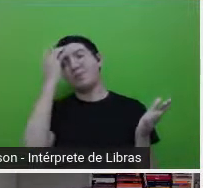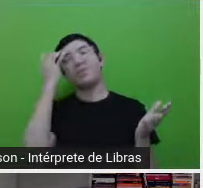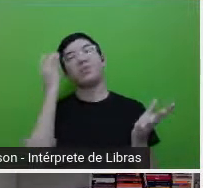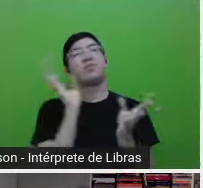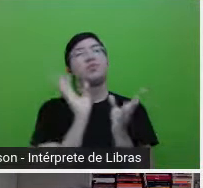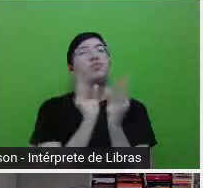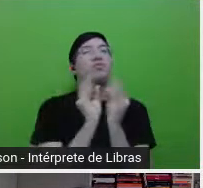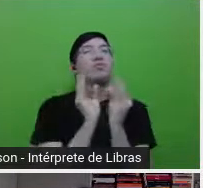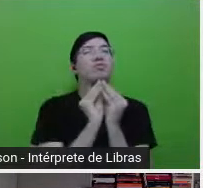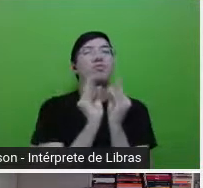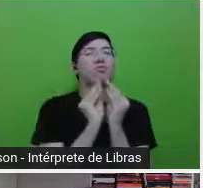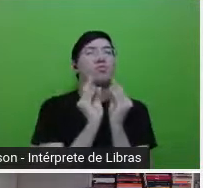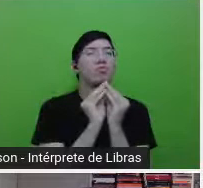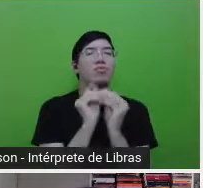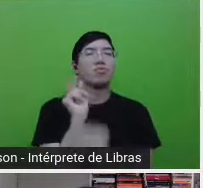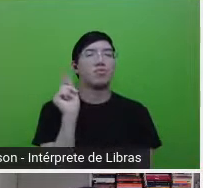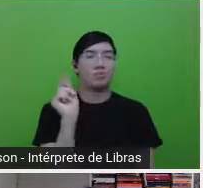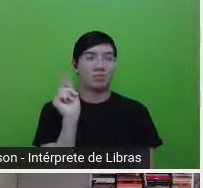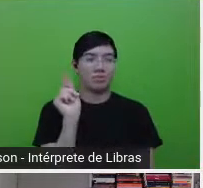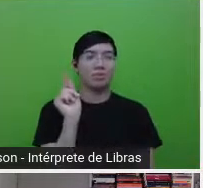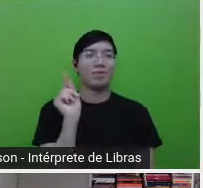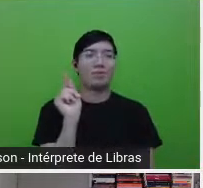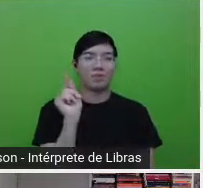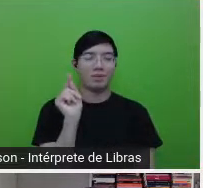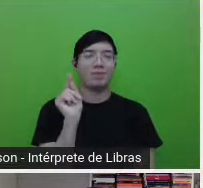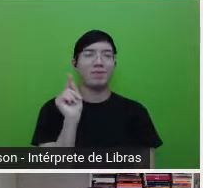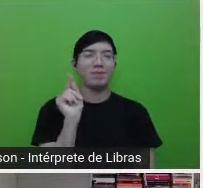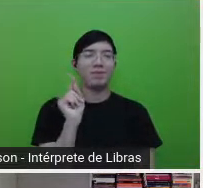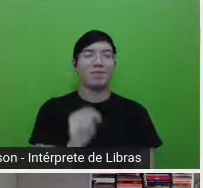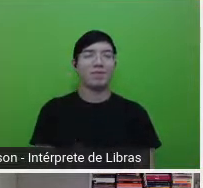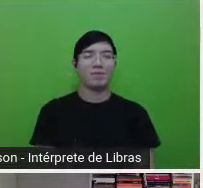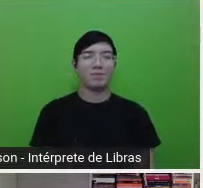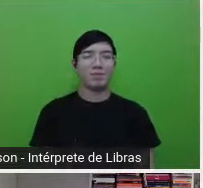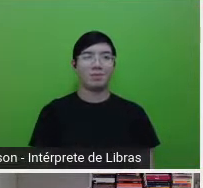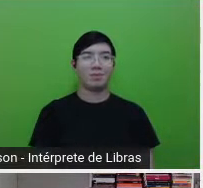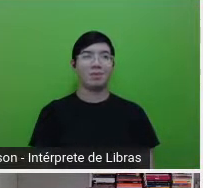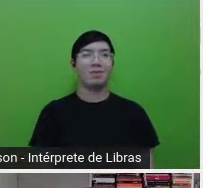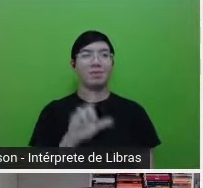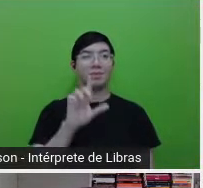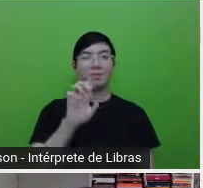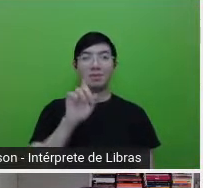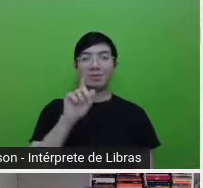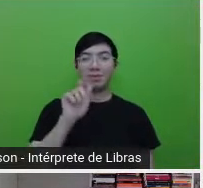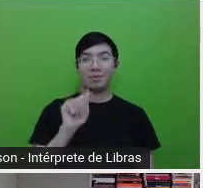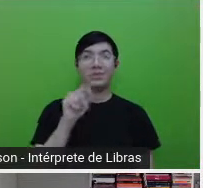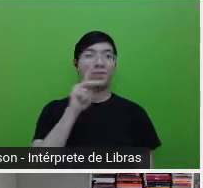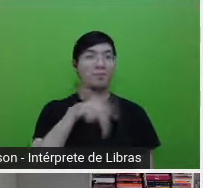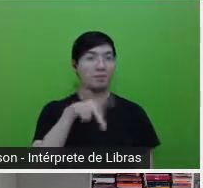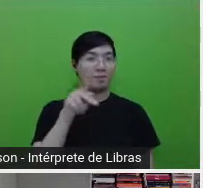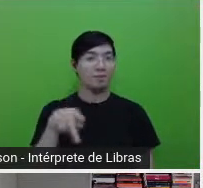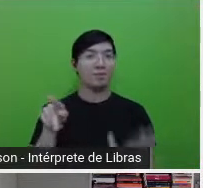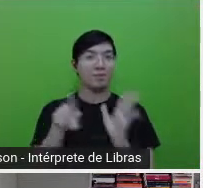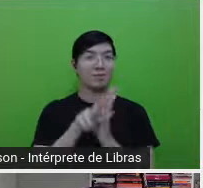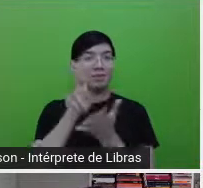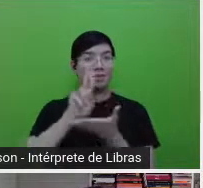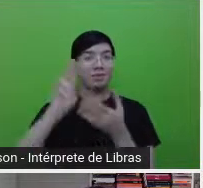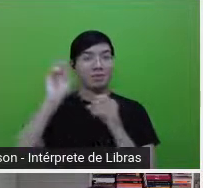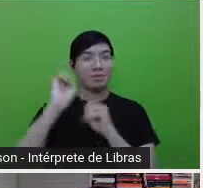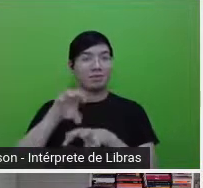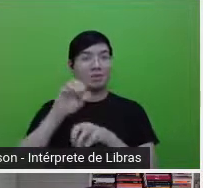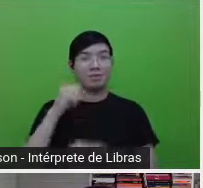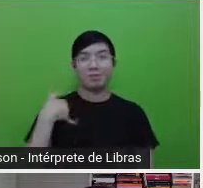detalhado. Leda é uma professora universitária de quase 50 anos,